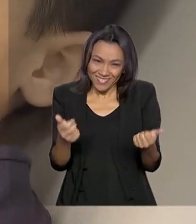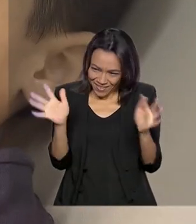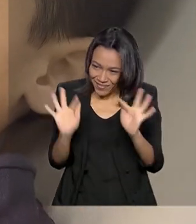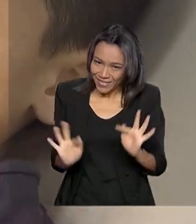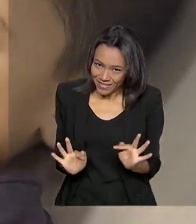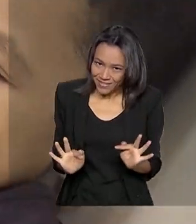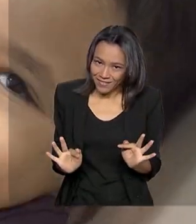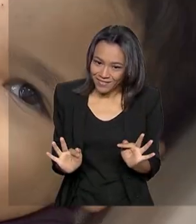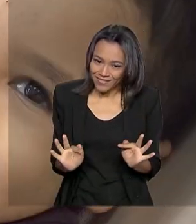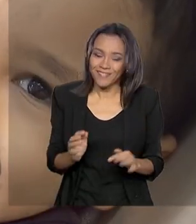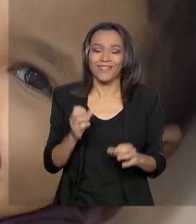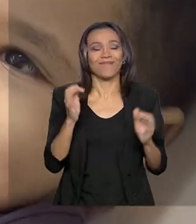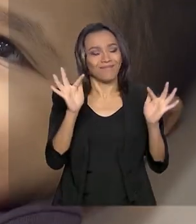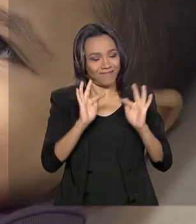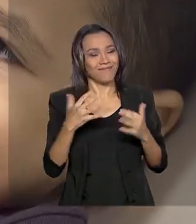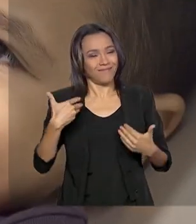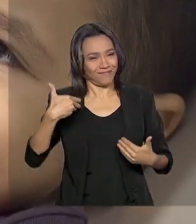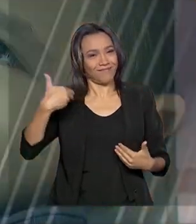feliz? Estou.